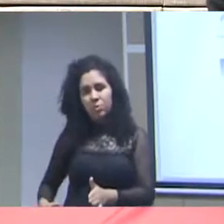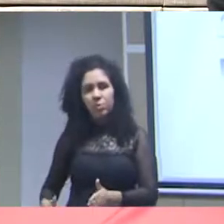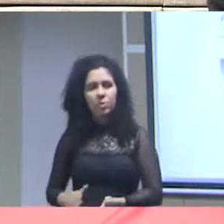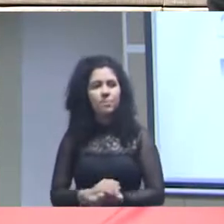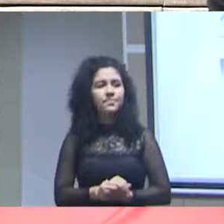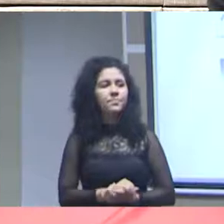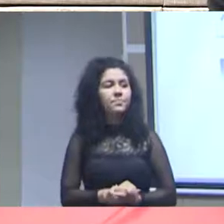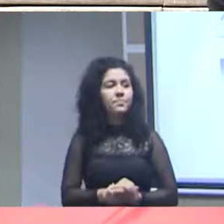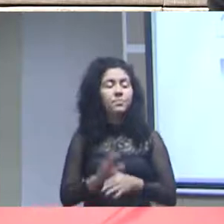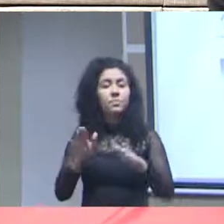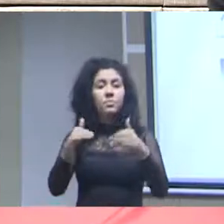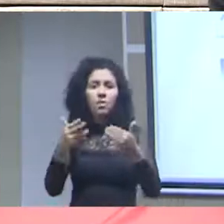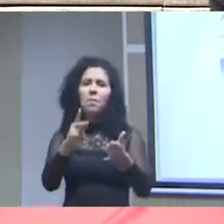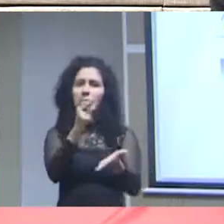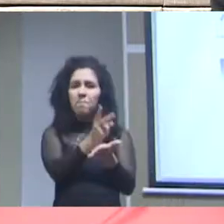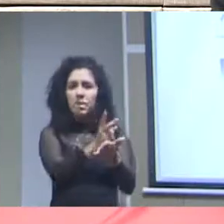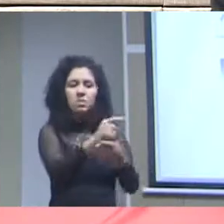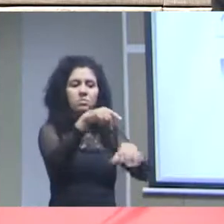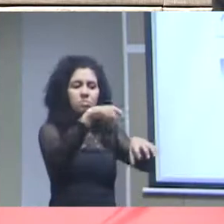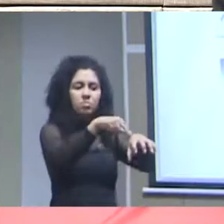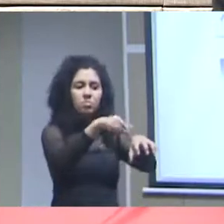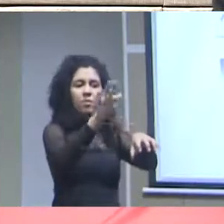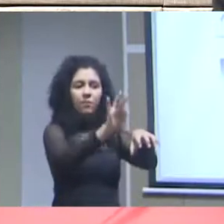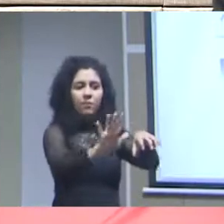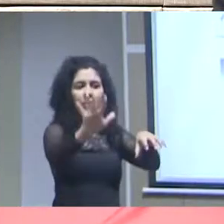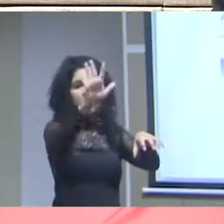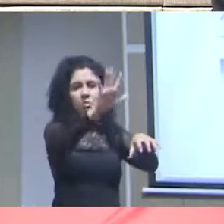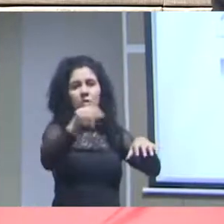federal quanto na esfera estadual e municipal